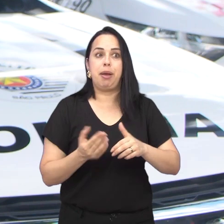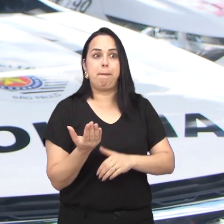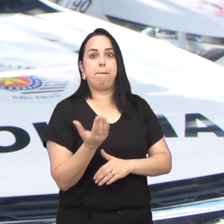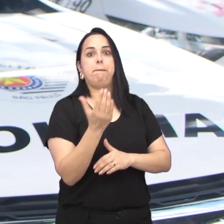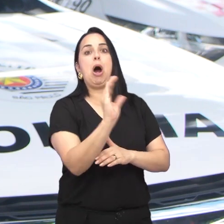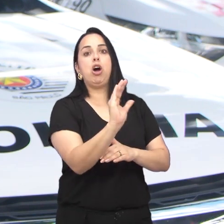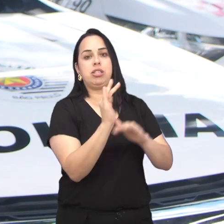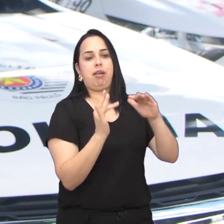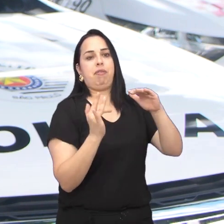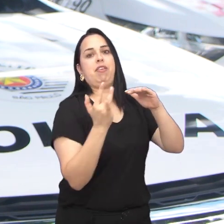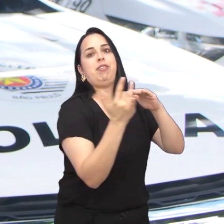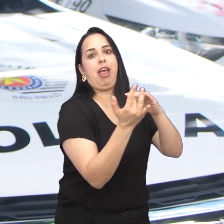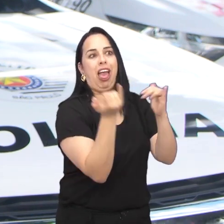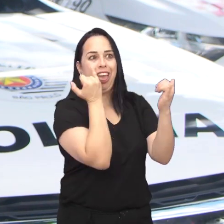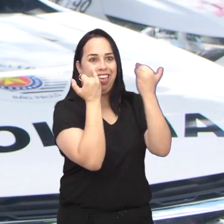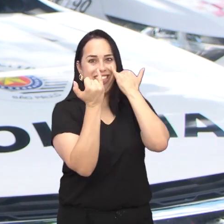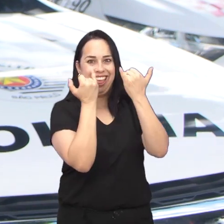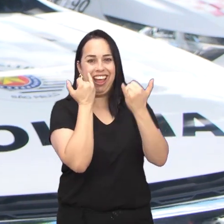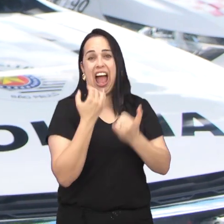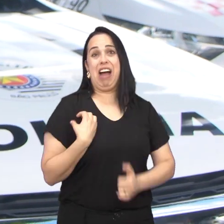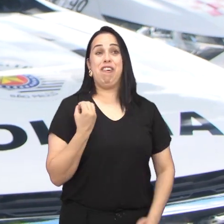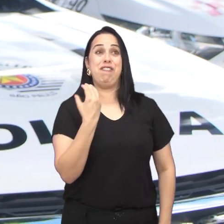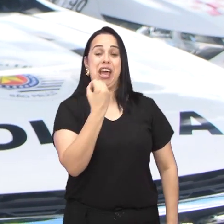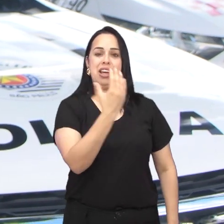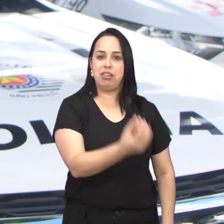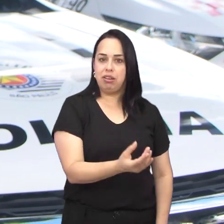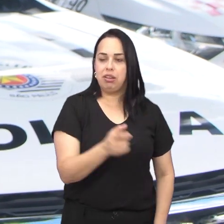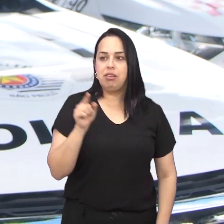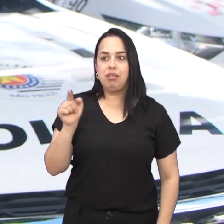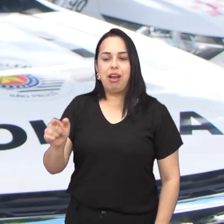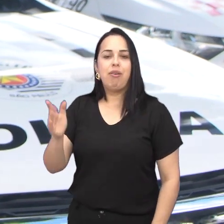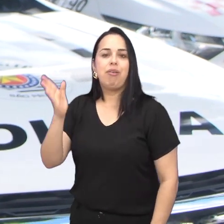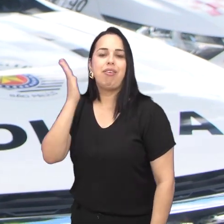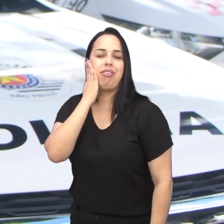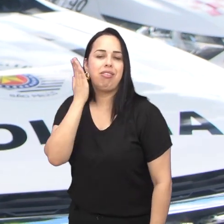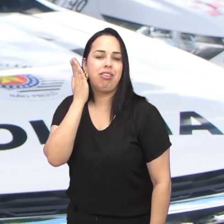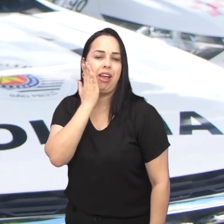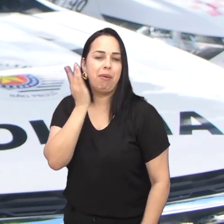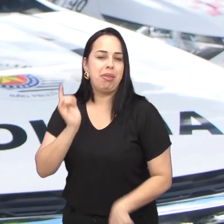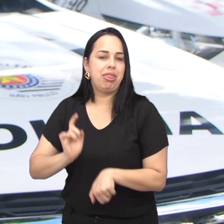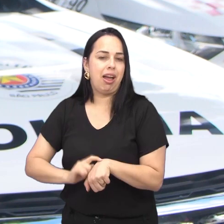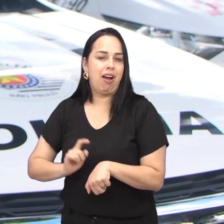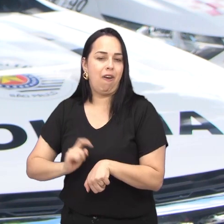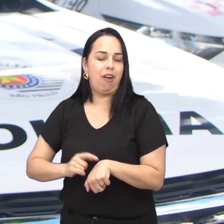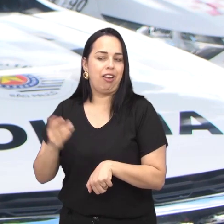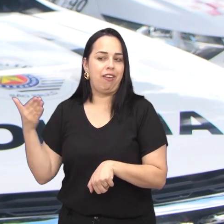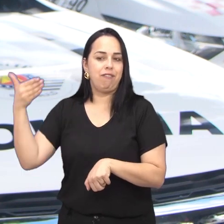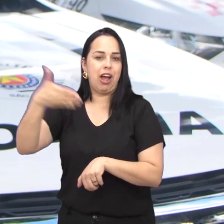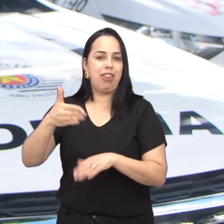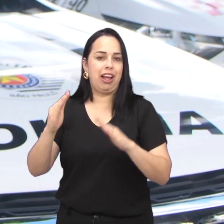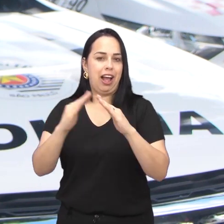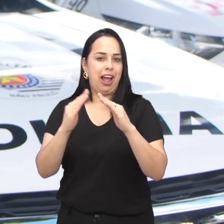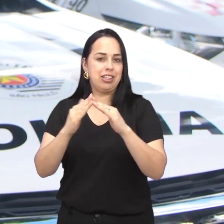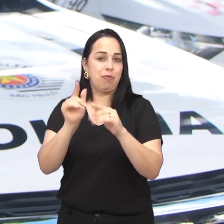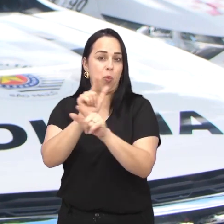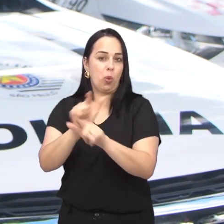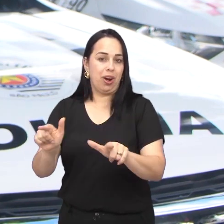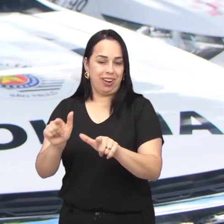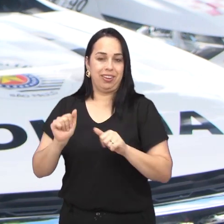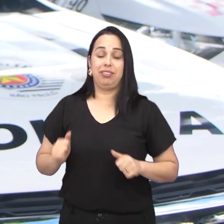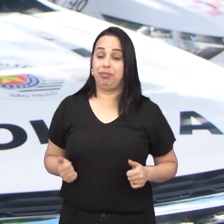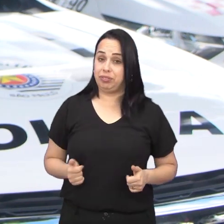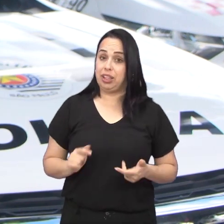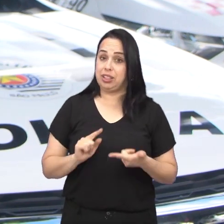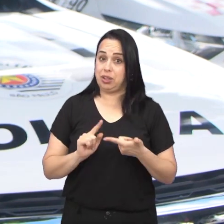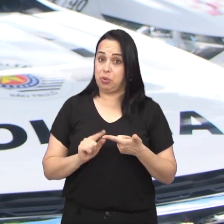social para passar esse tipo de informação, você está munindo esse criminoso e facilitando a ação dele. A